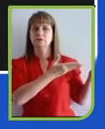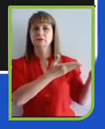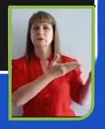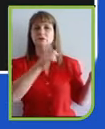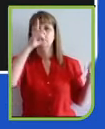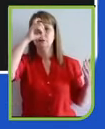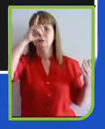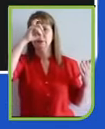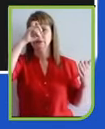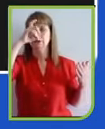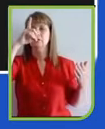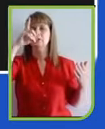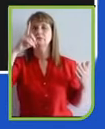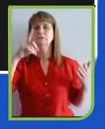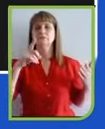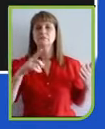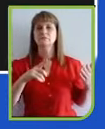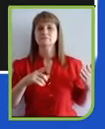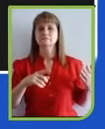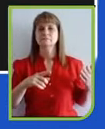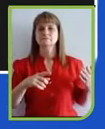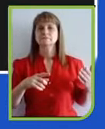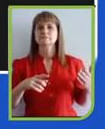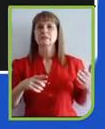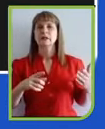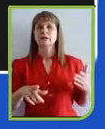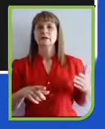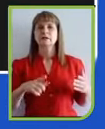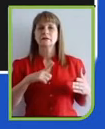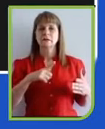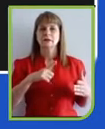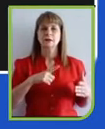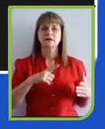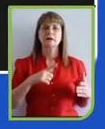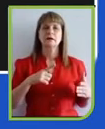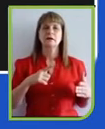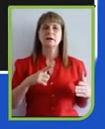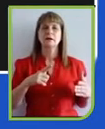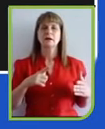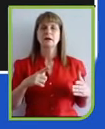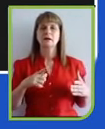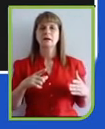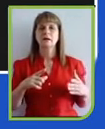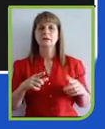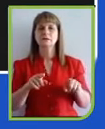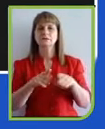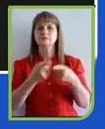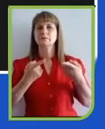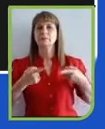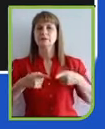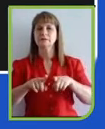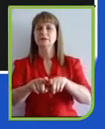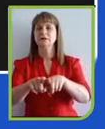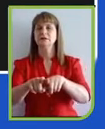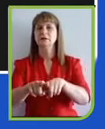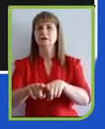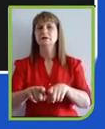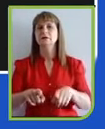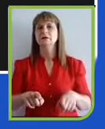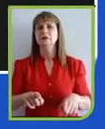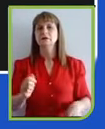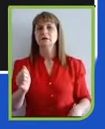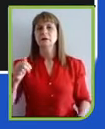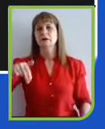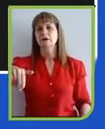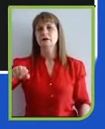e algumas marcas de empresas ali. Ambev está ali, inclusive, a Carla está participando aqui hoje.